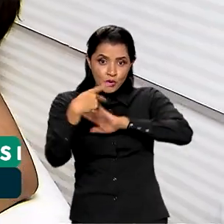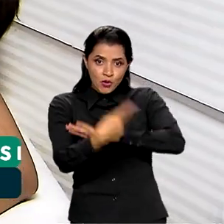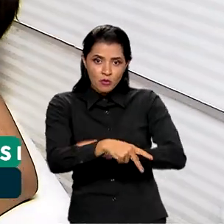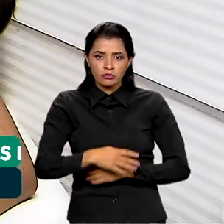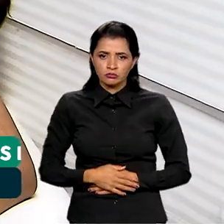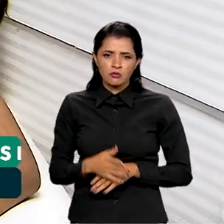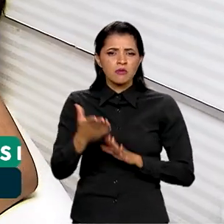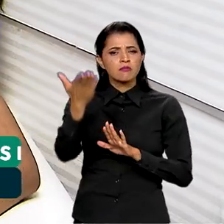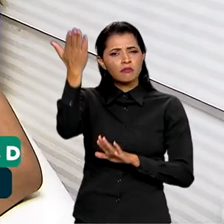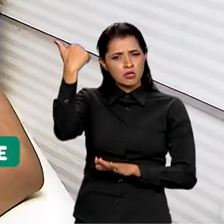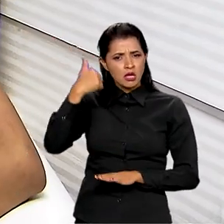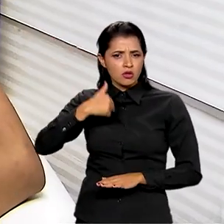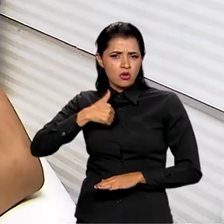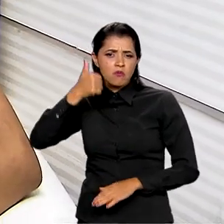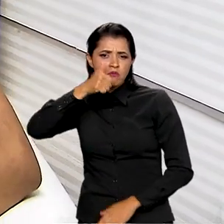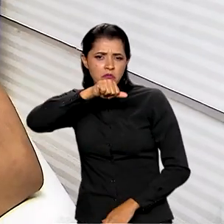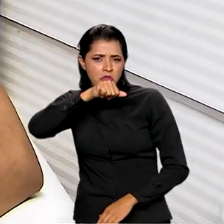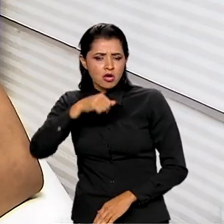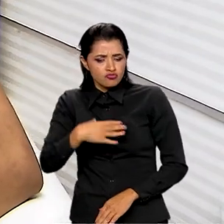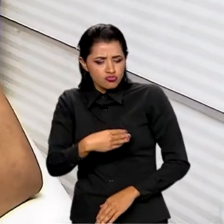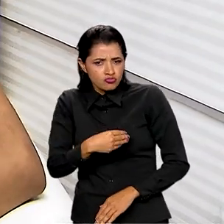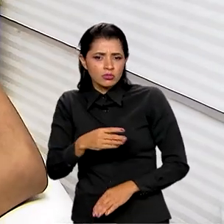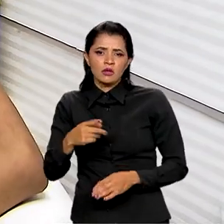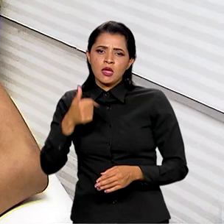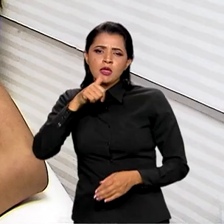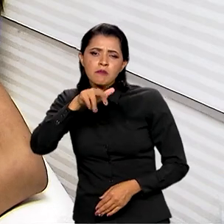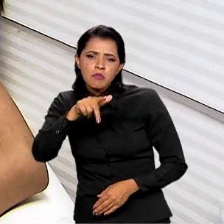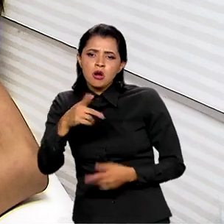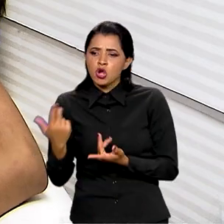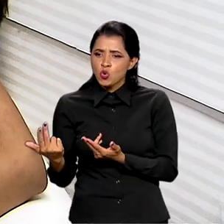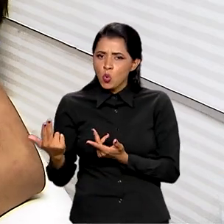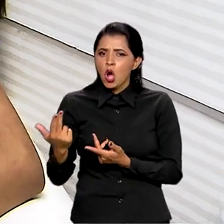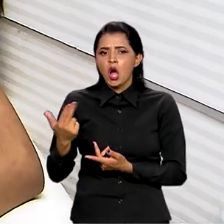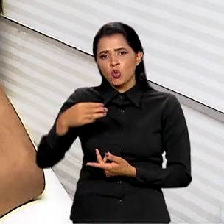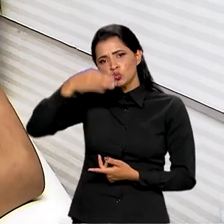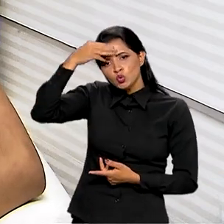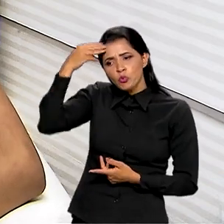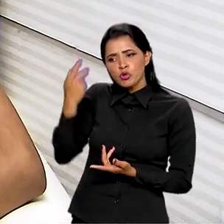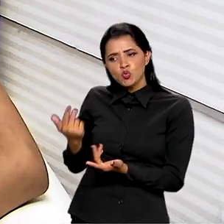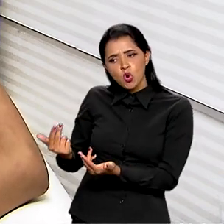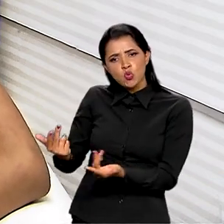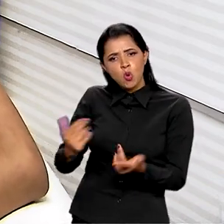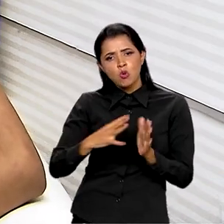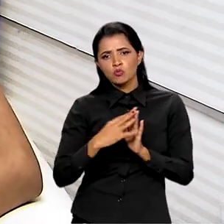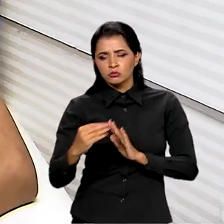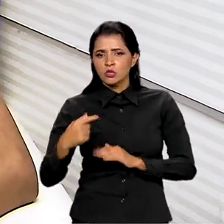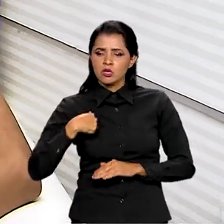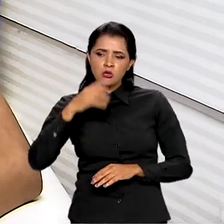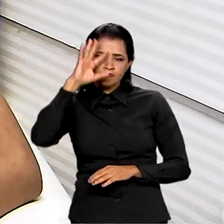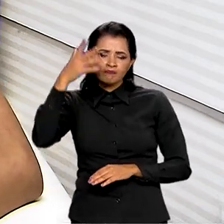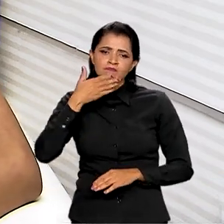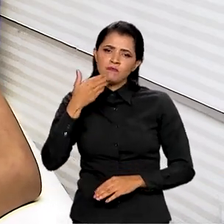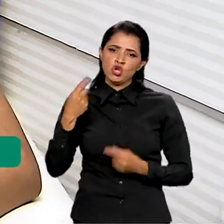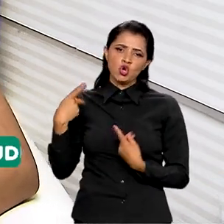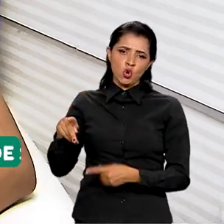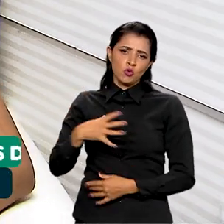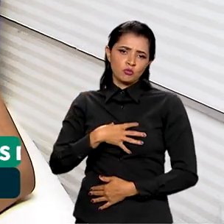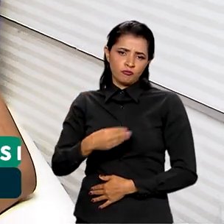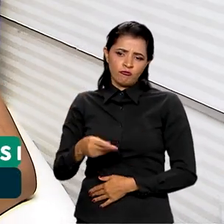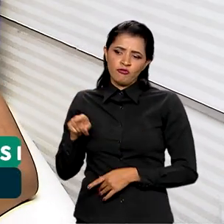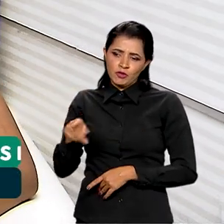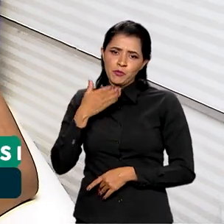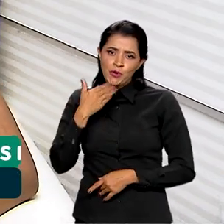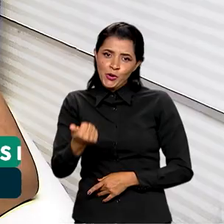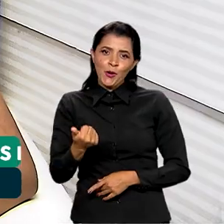amamentada pela minha mãe, também minhas irmãs amamentaram meus sobrinhos e eu decidi que seria melhor para ele assim, até para